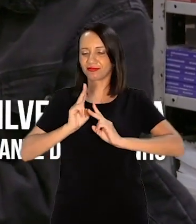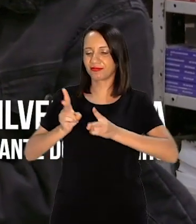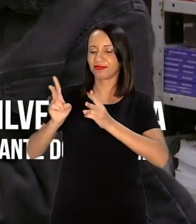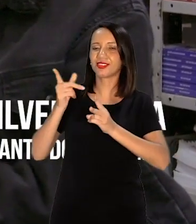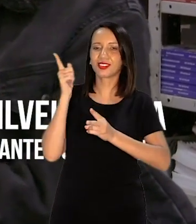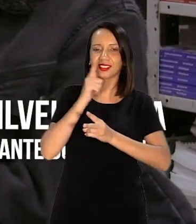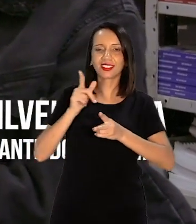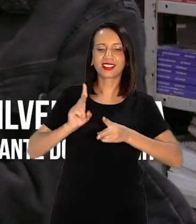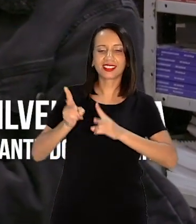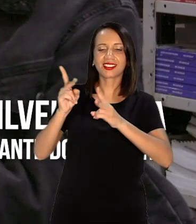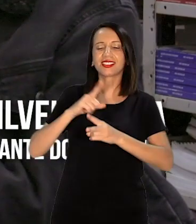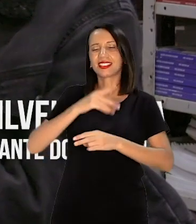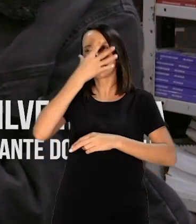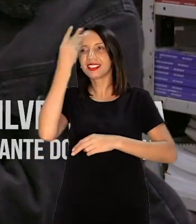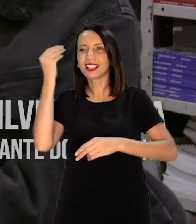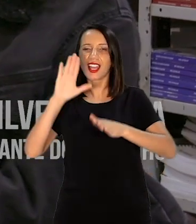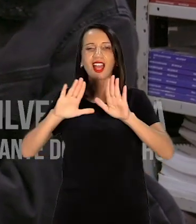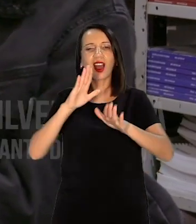Giovana Silveira Rosa